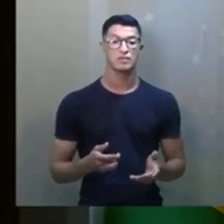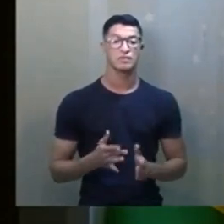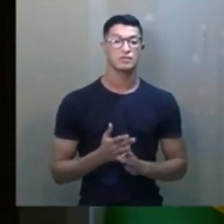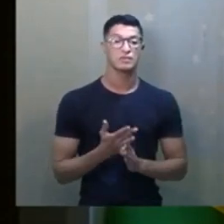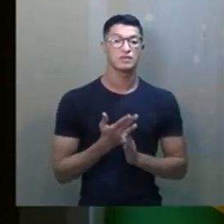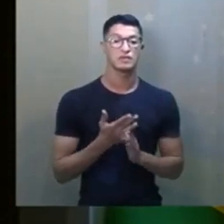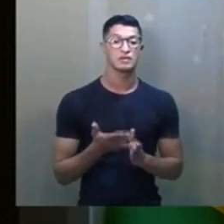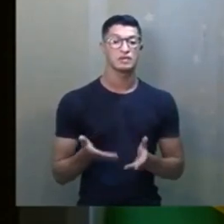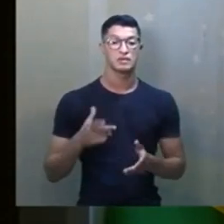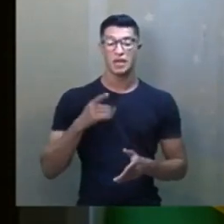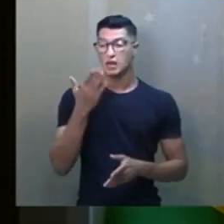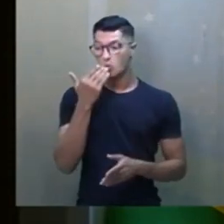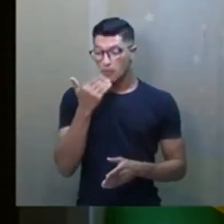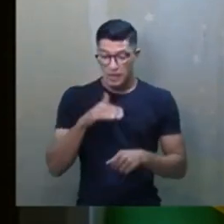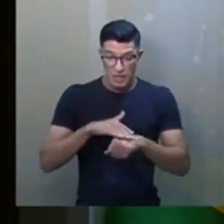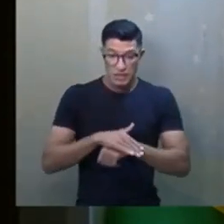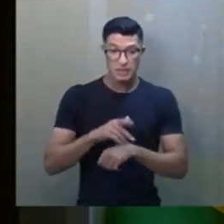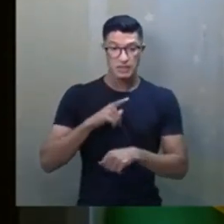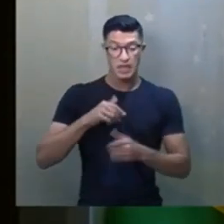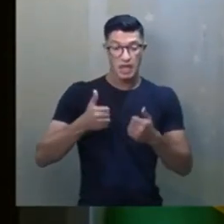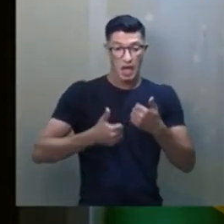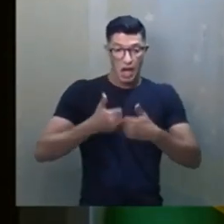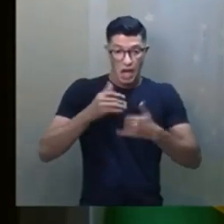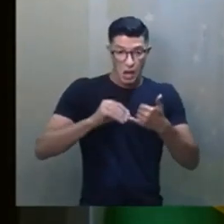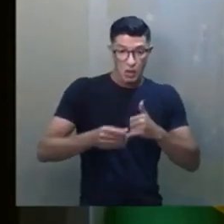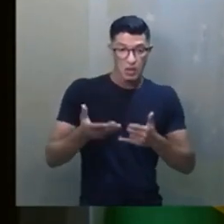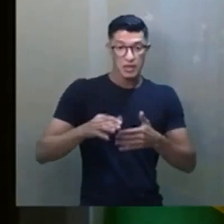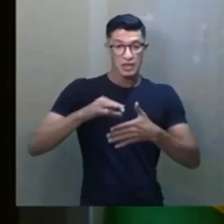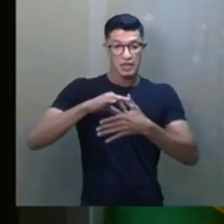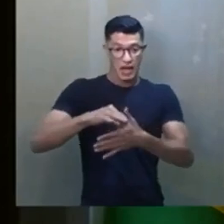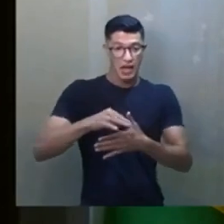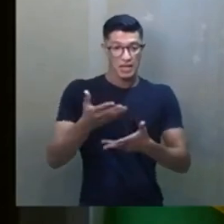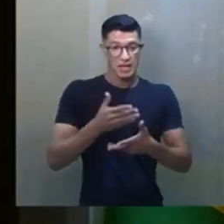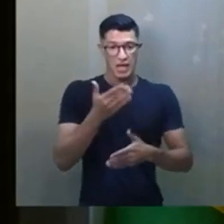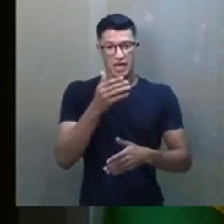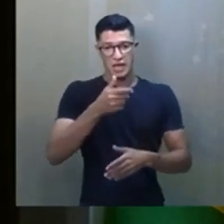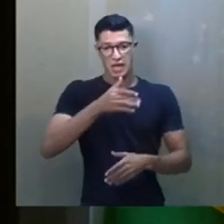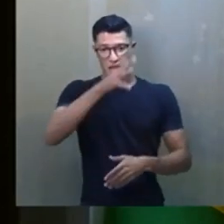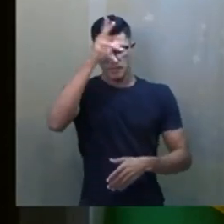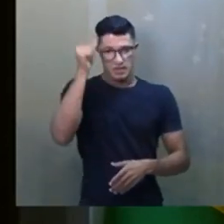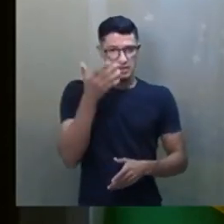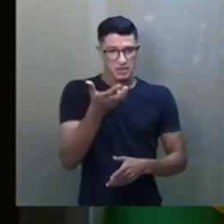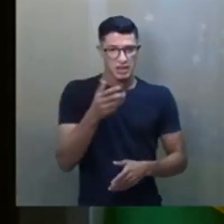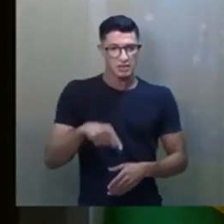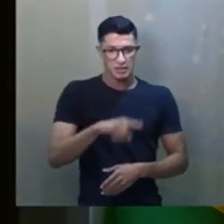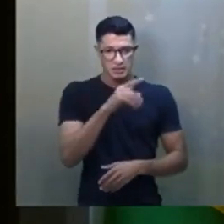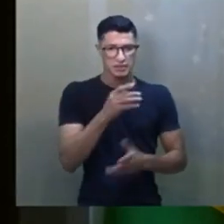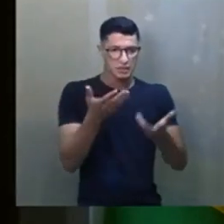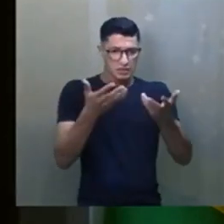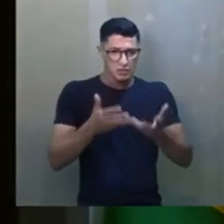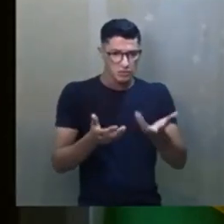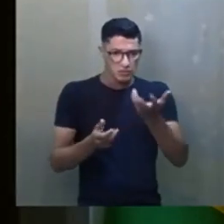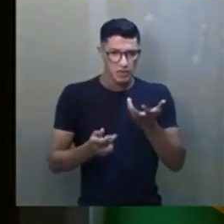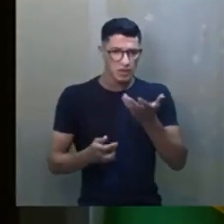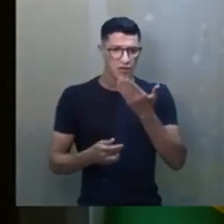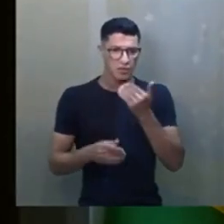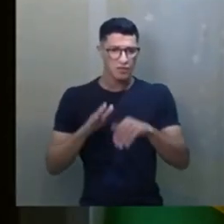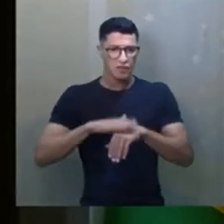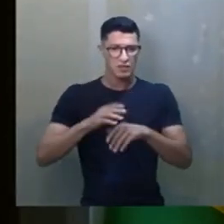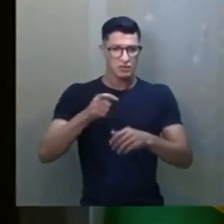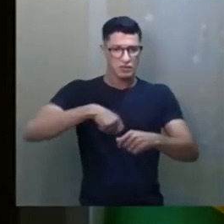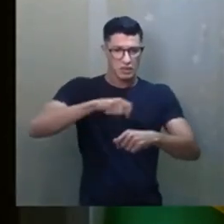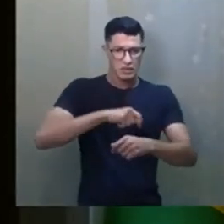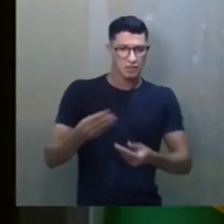olha, sobrou um restinho de janta. Tem arroz, tem feijão, tem um pedacinho de carne. Um pouquinho de refrigerante. O senhor não quer que eu faça um